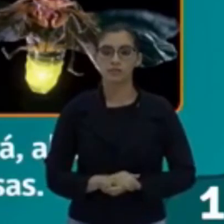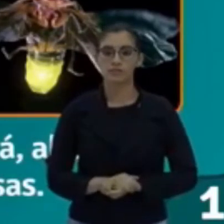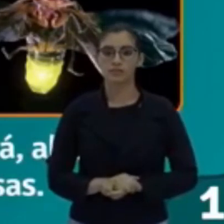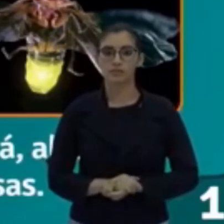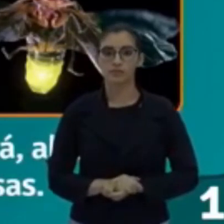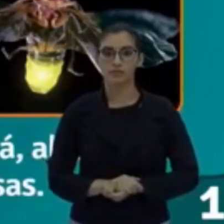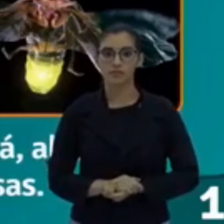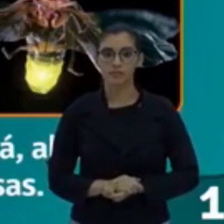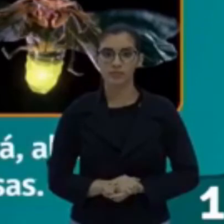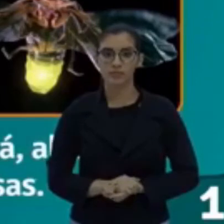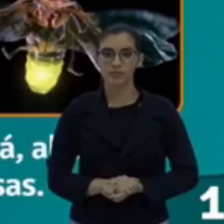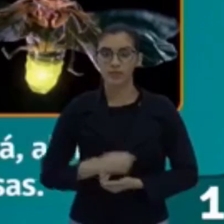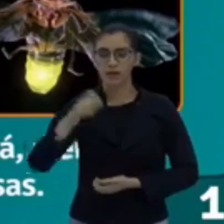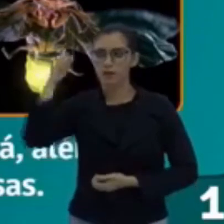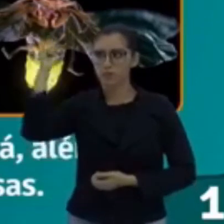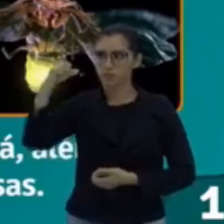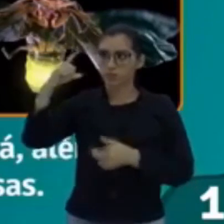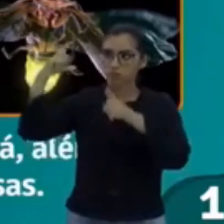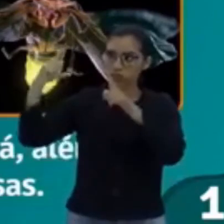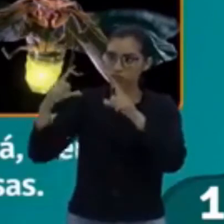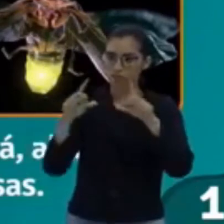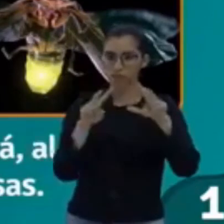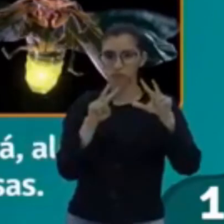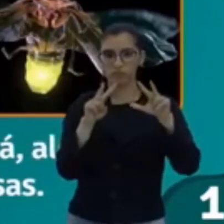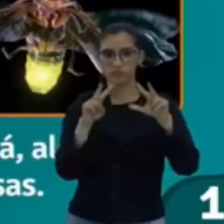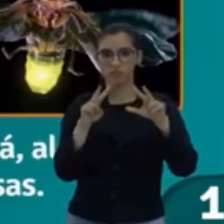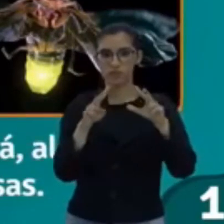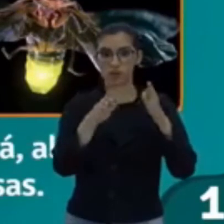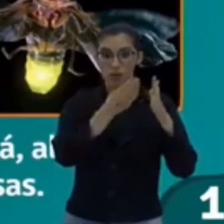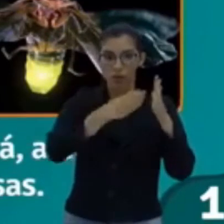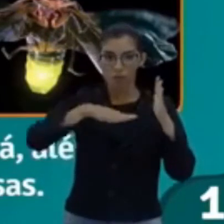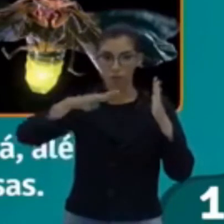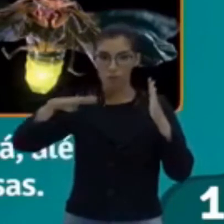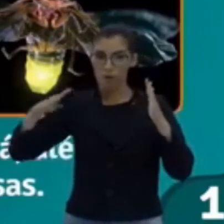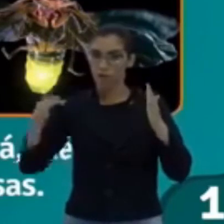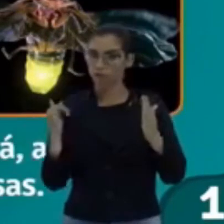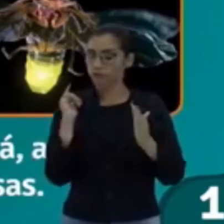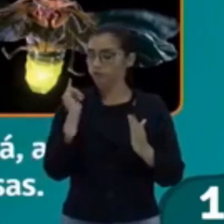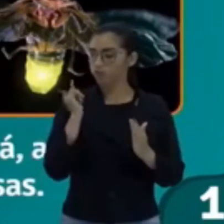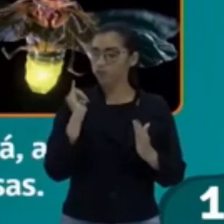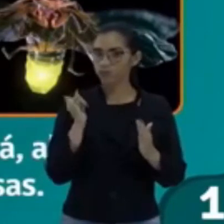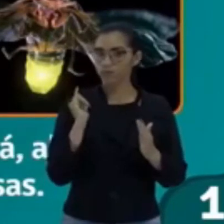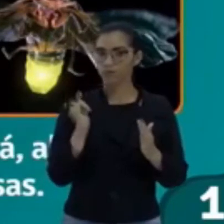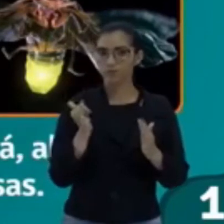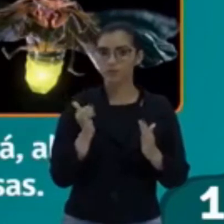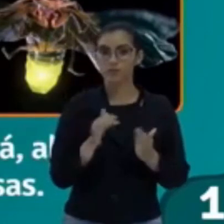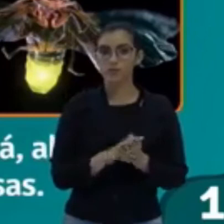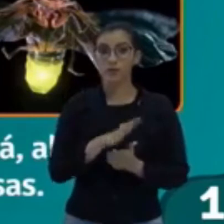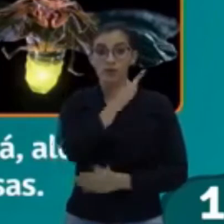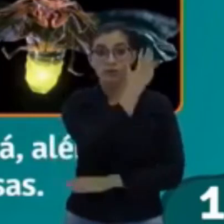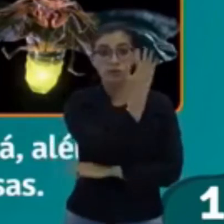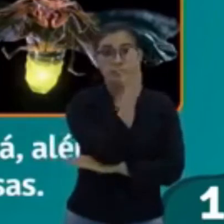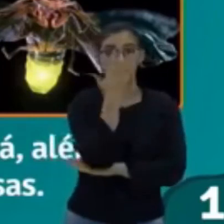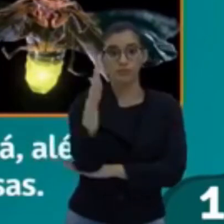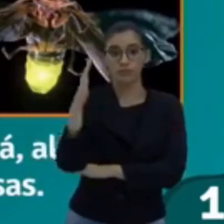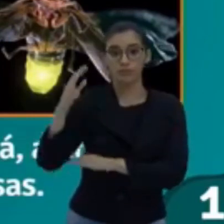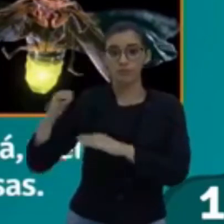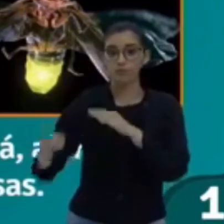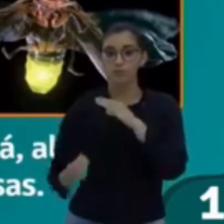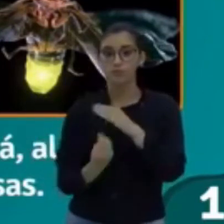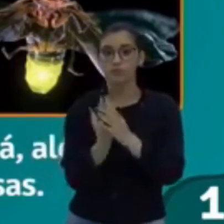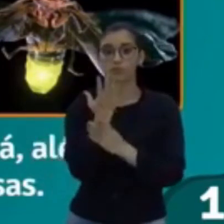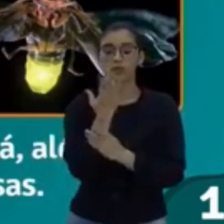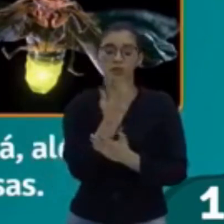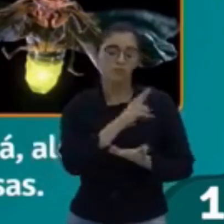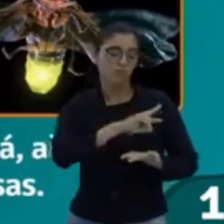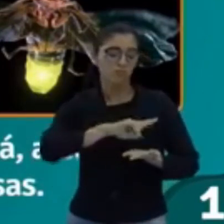Ele diz, ó, a luz visível é uma onda eletromagnética que, na natureza, pode ser produzida de